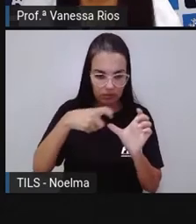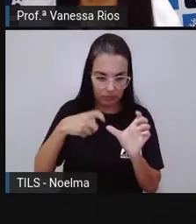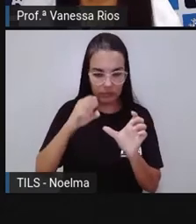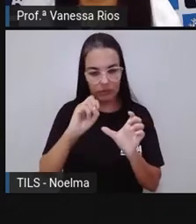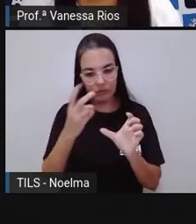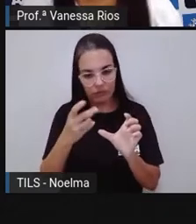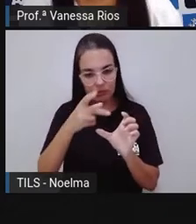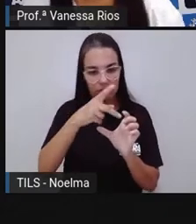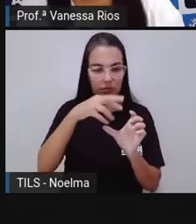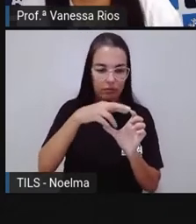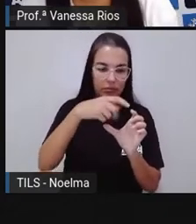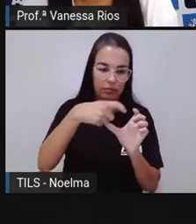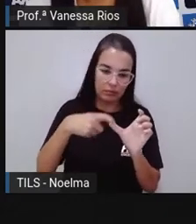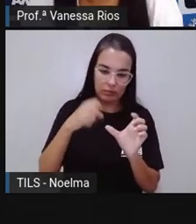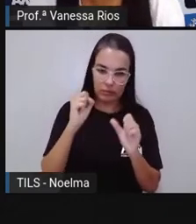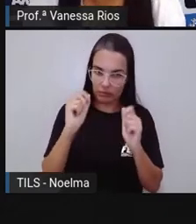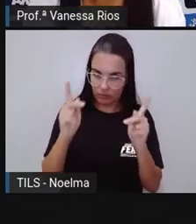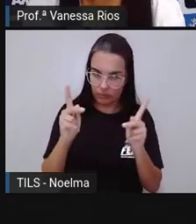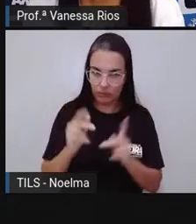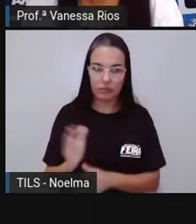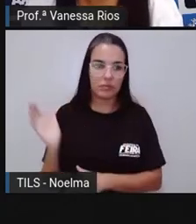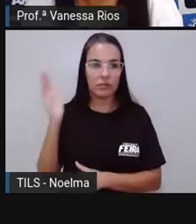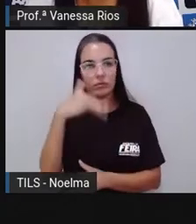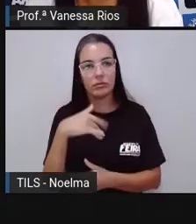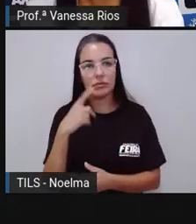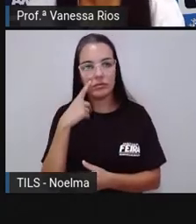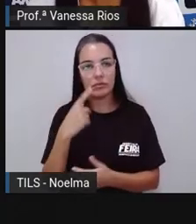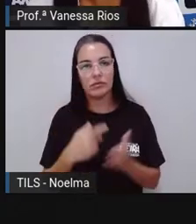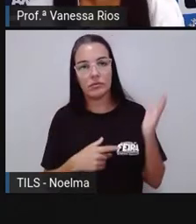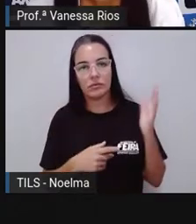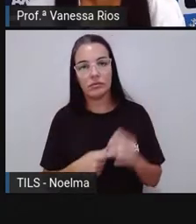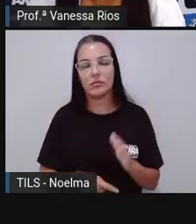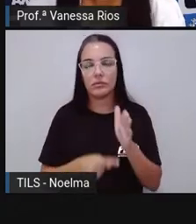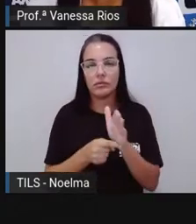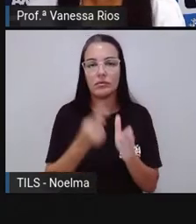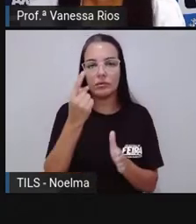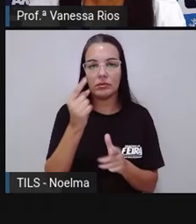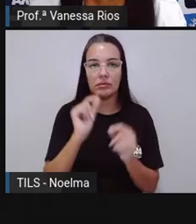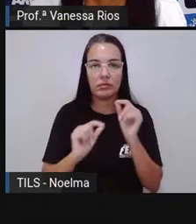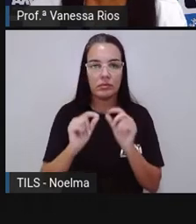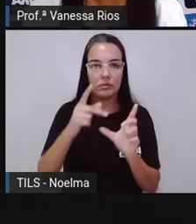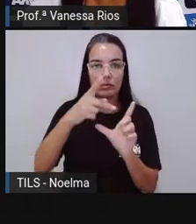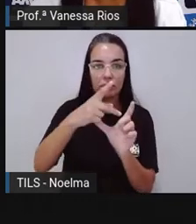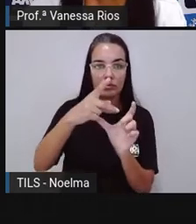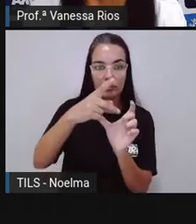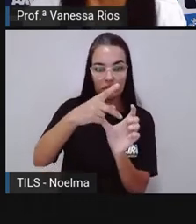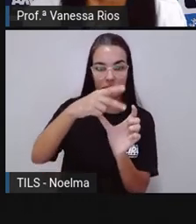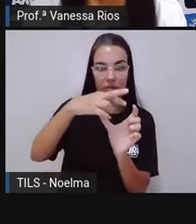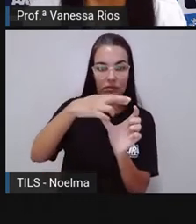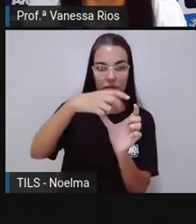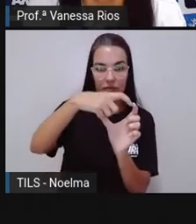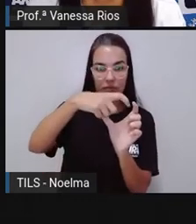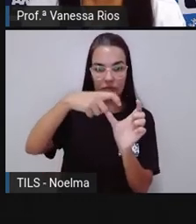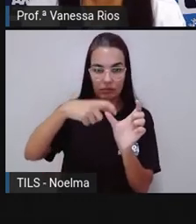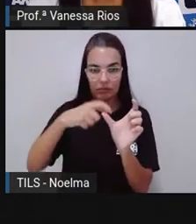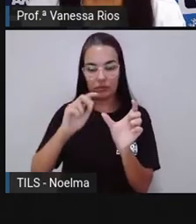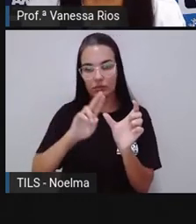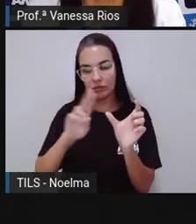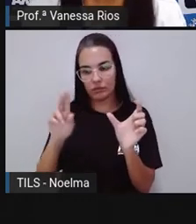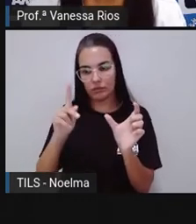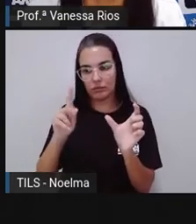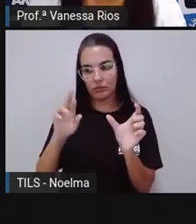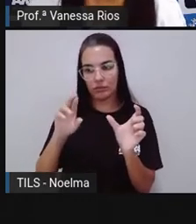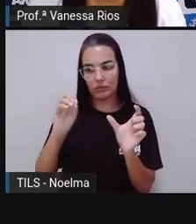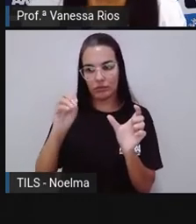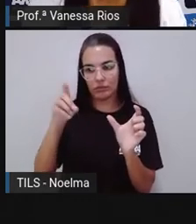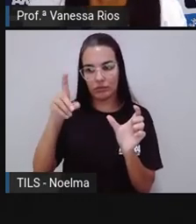proparoxítona. Então, vamos lá. Regras gerais. Número 1. Proparoxítonas. Olha só. Todas